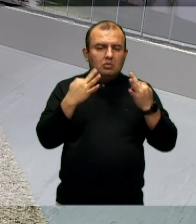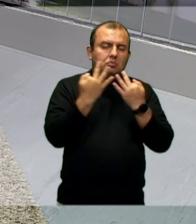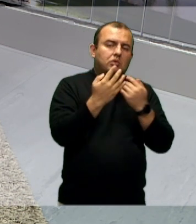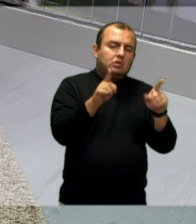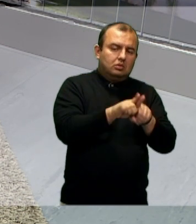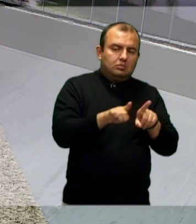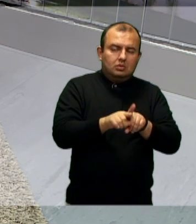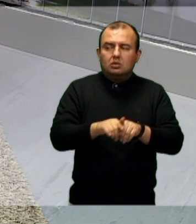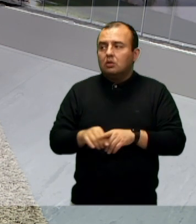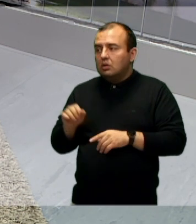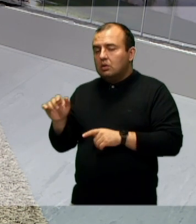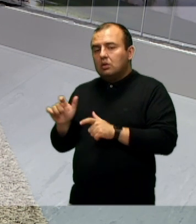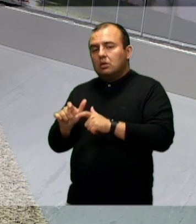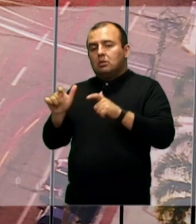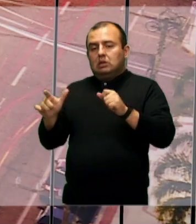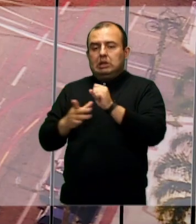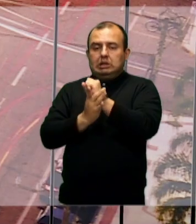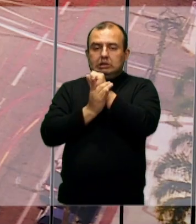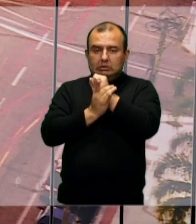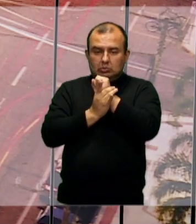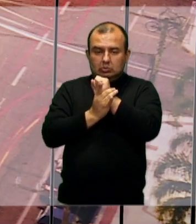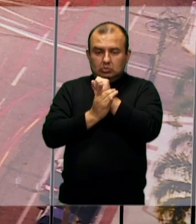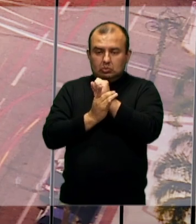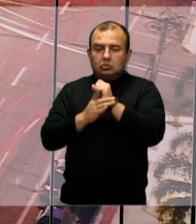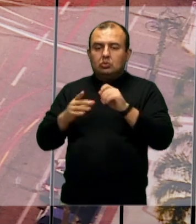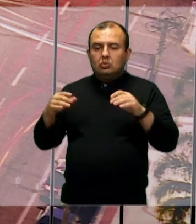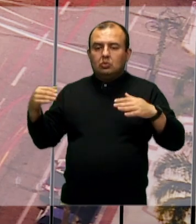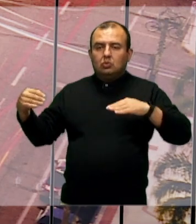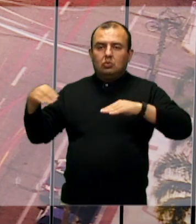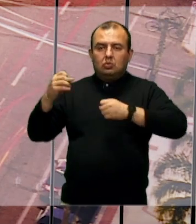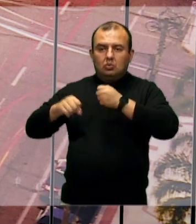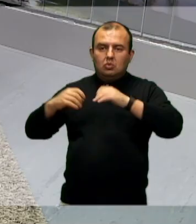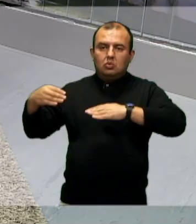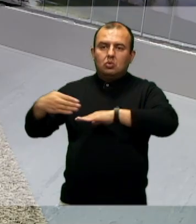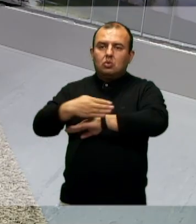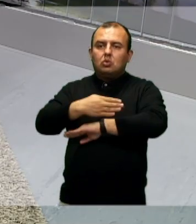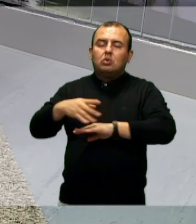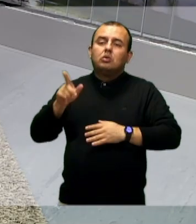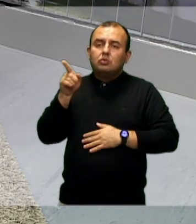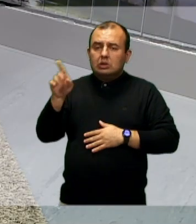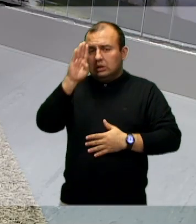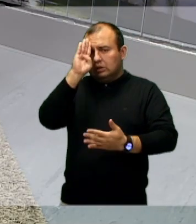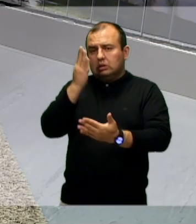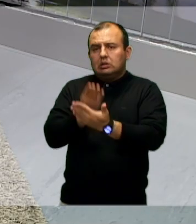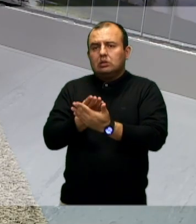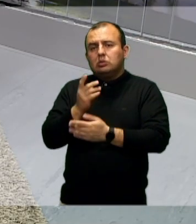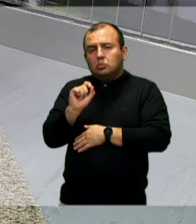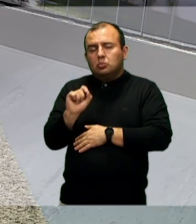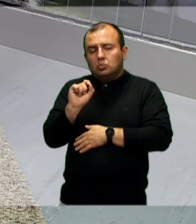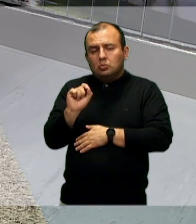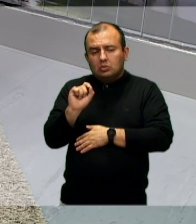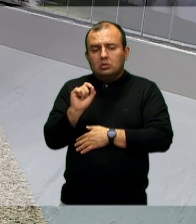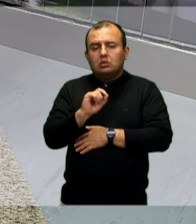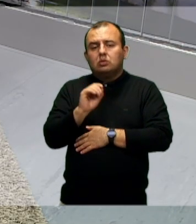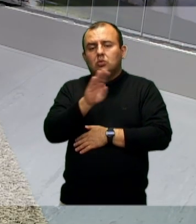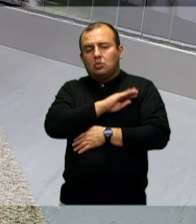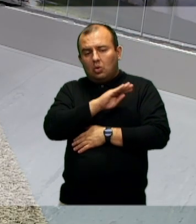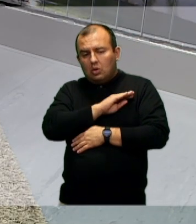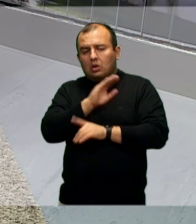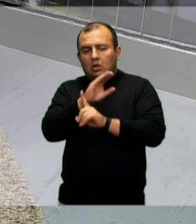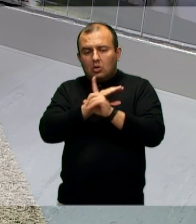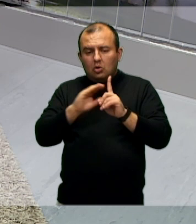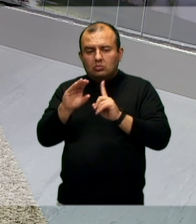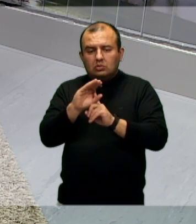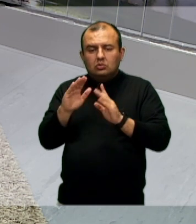Assim que ampliar a segurança com ciclofaixas e ciclovias, você acredita que seus colegas, a comunidade